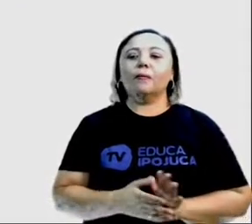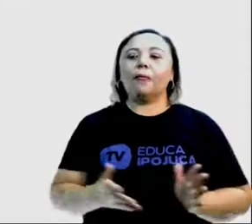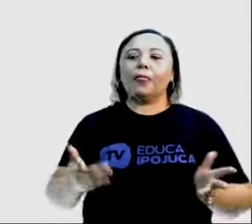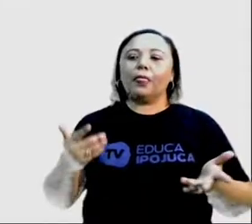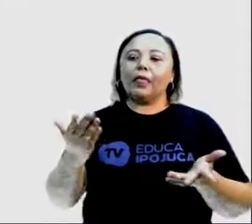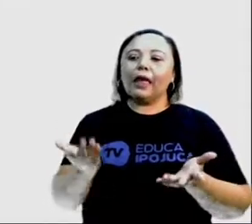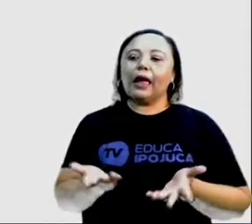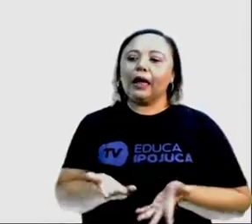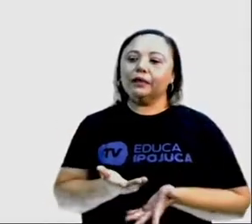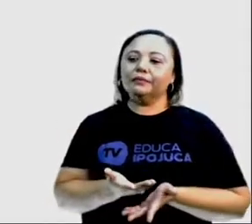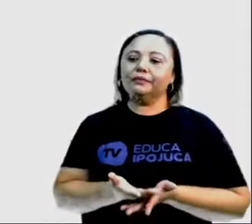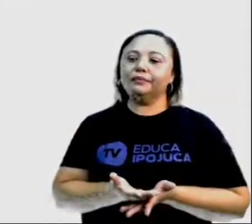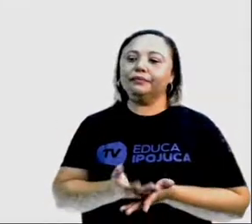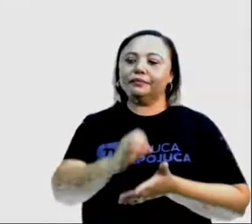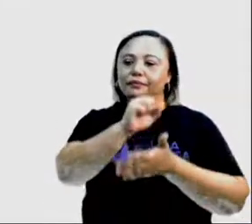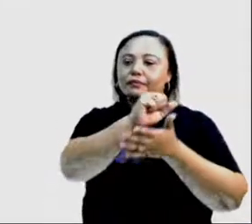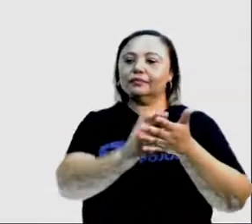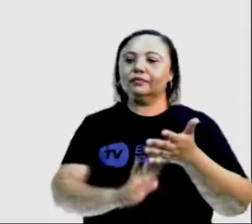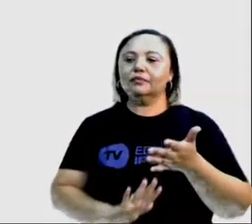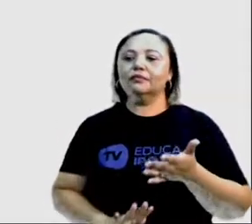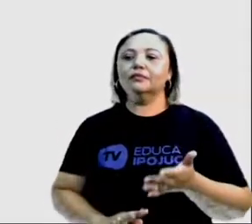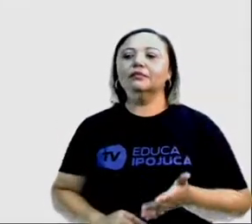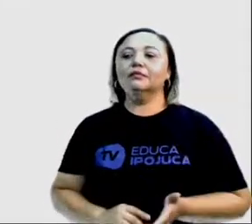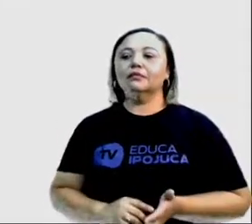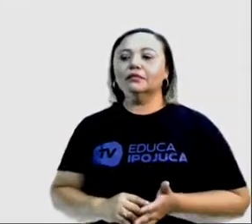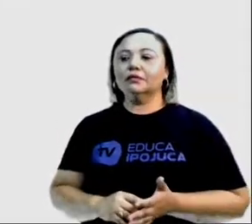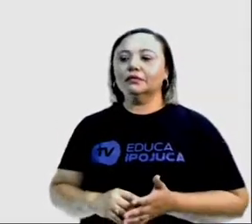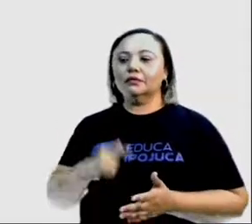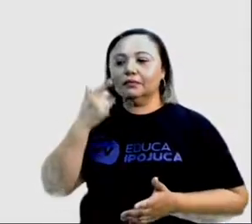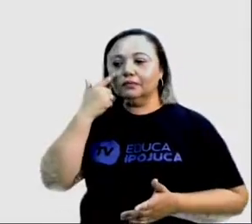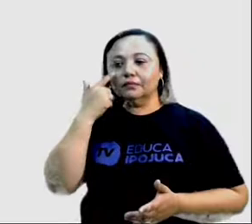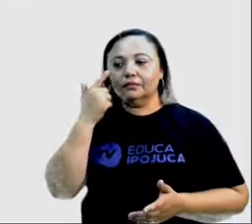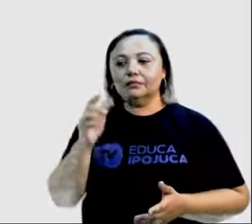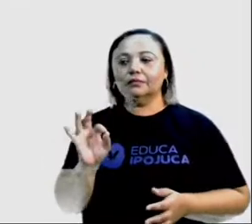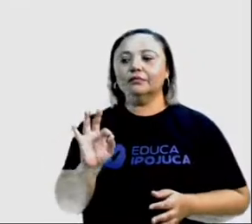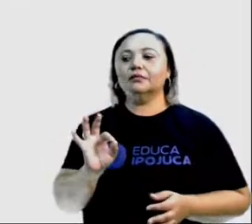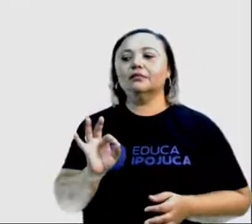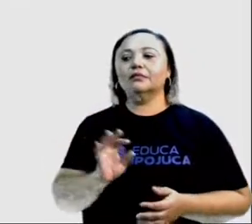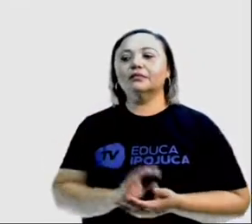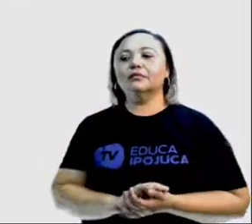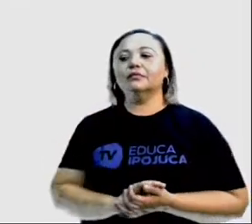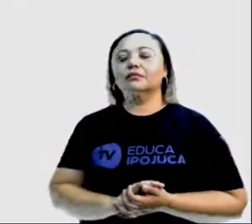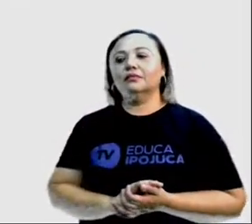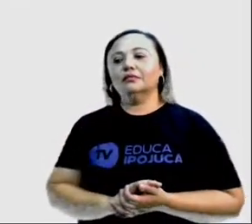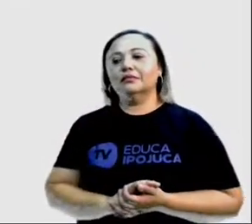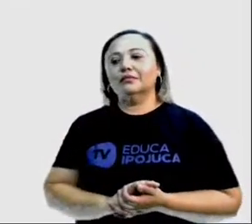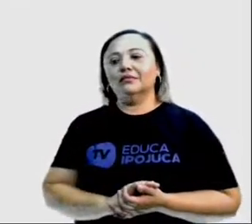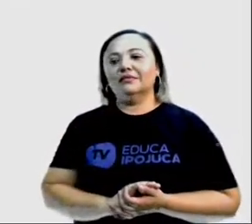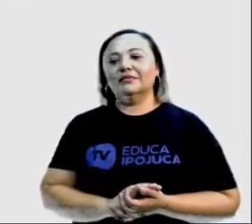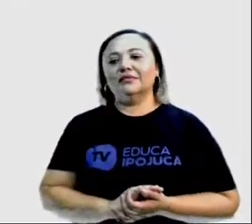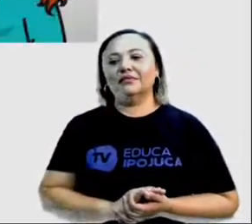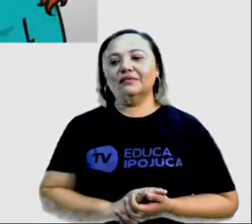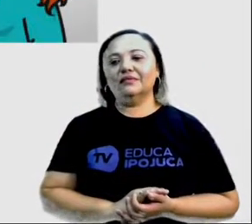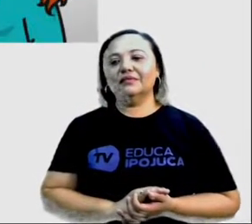Ah, que pena. Chegamos à hora do nosso desafio. Vamos ver o que nós trouxemos para vocês não esquecerem da gente.